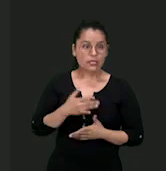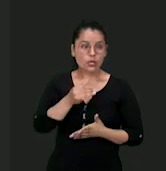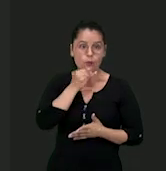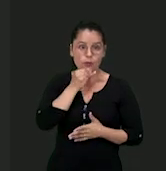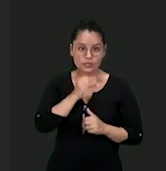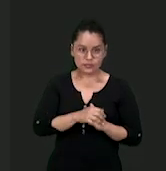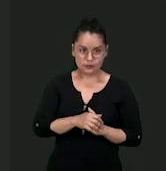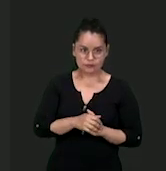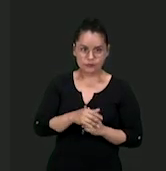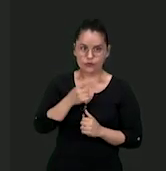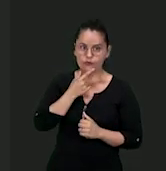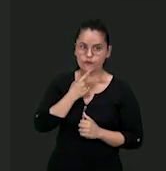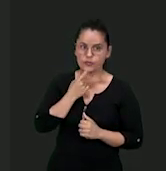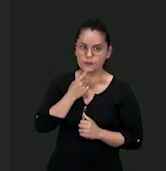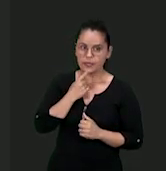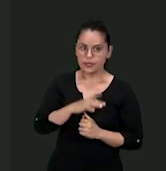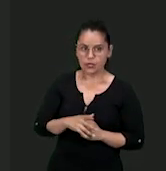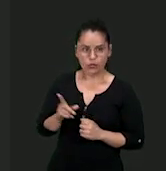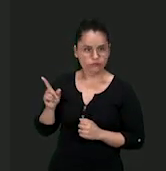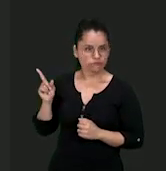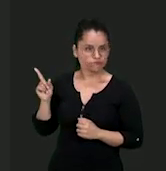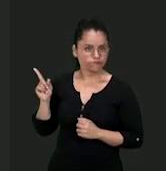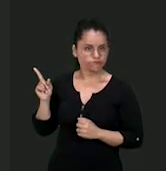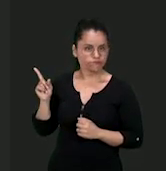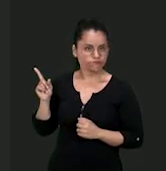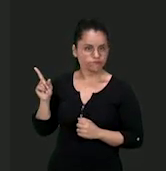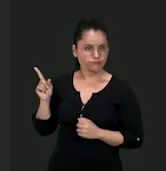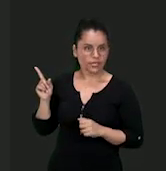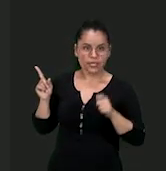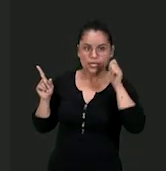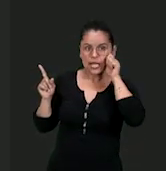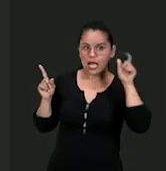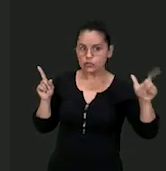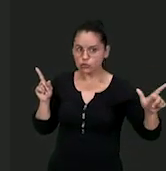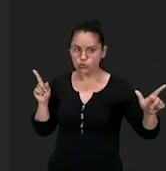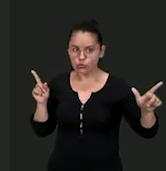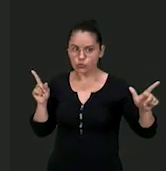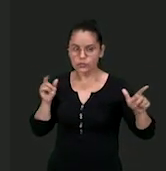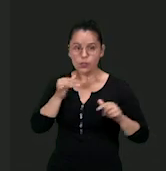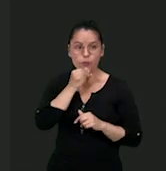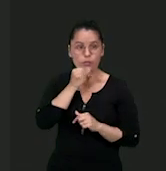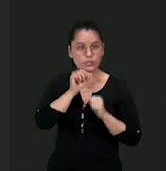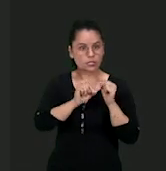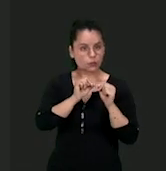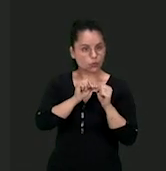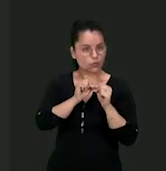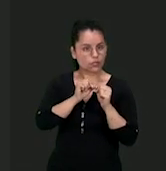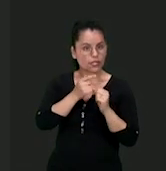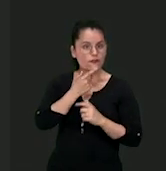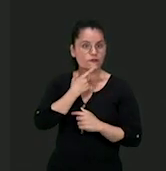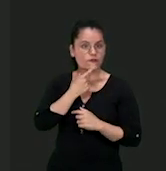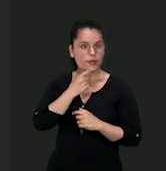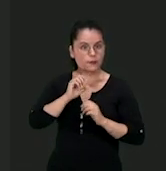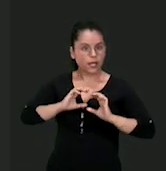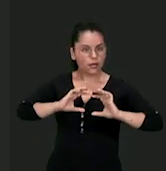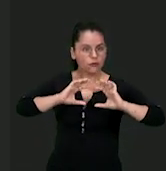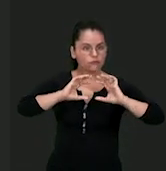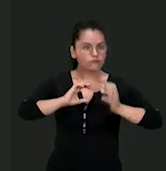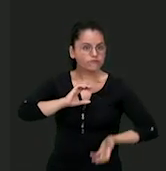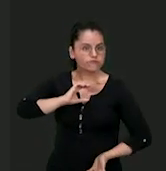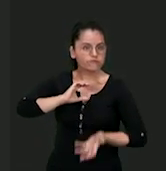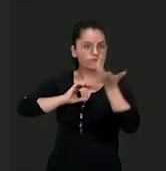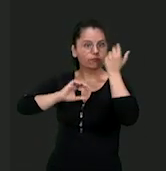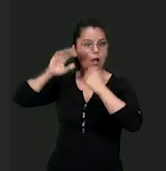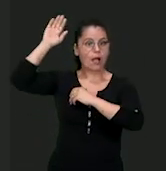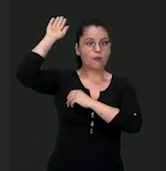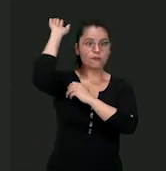exemplo aqui, tem equipe vermelha e equipe azul, tá? Vamos supor que o jogo começou aqui, a equipe vermelha sacou primeiro e fez um